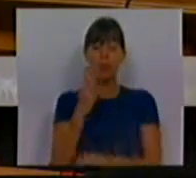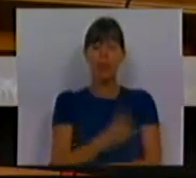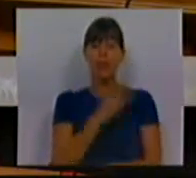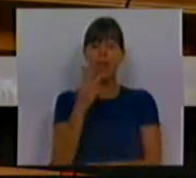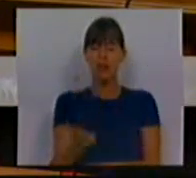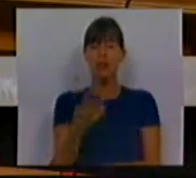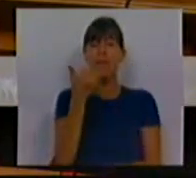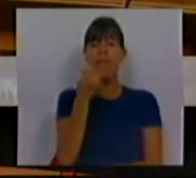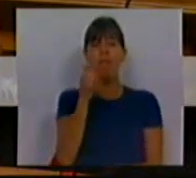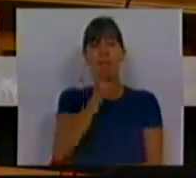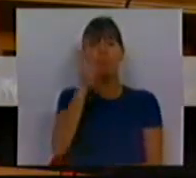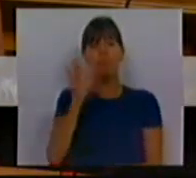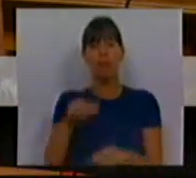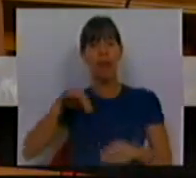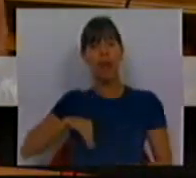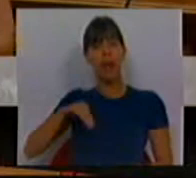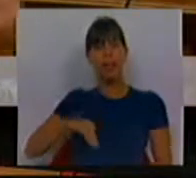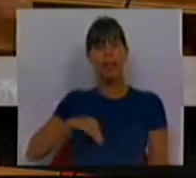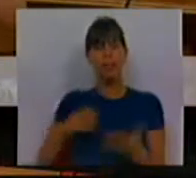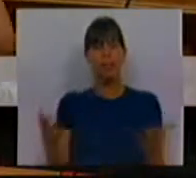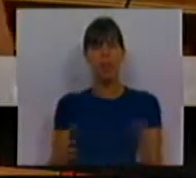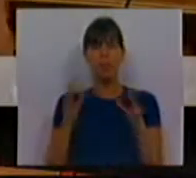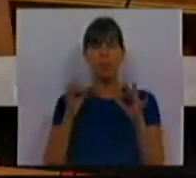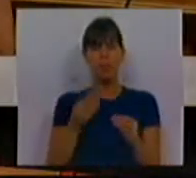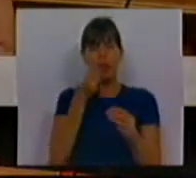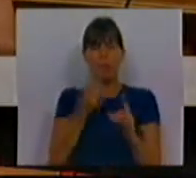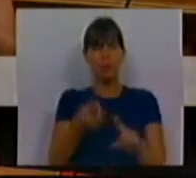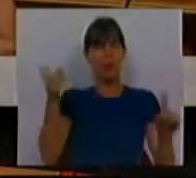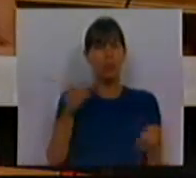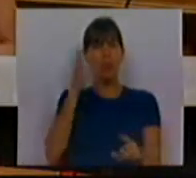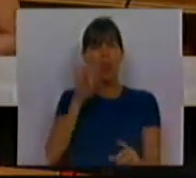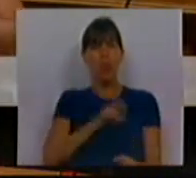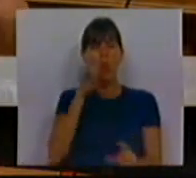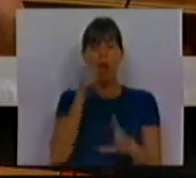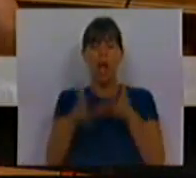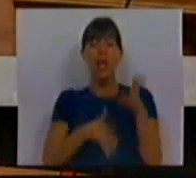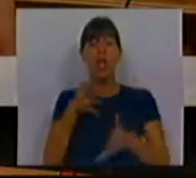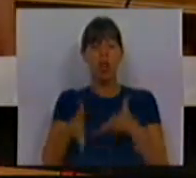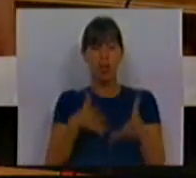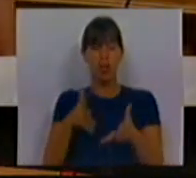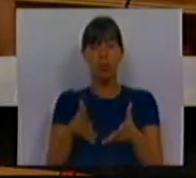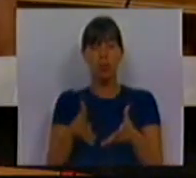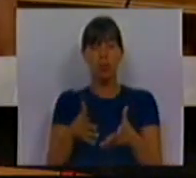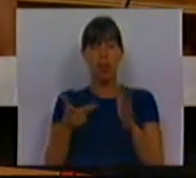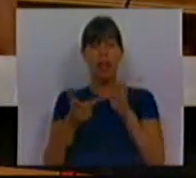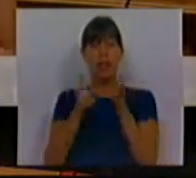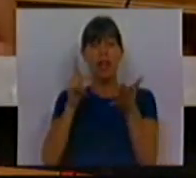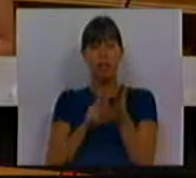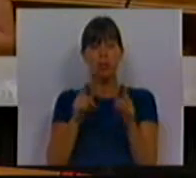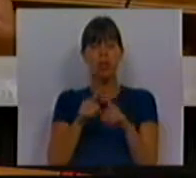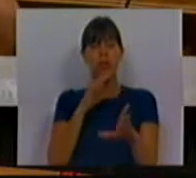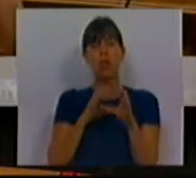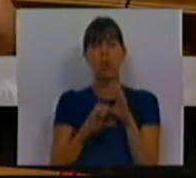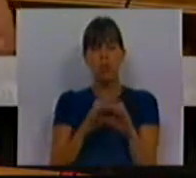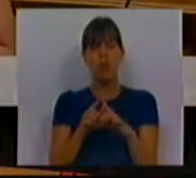anos, cerca de 20% dos seus rendimentos, é imoral que a indústria das tecnologias e